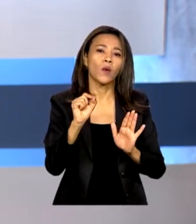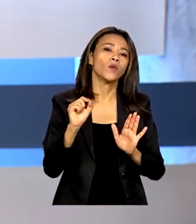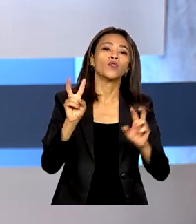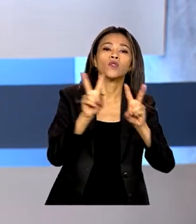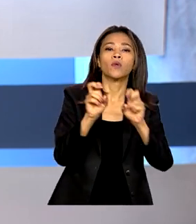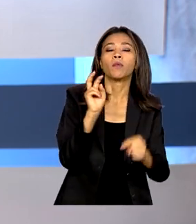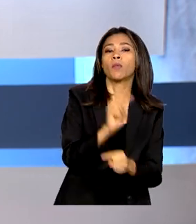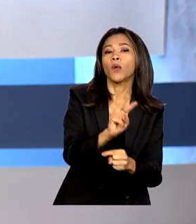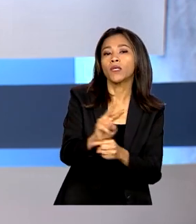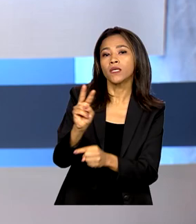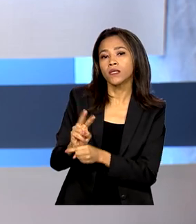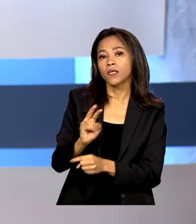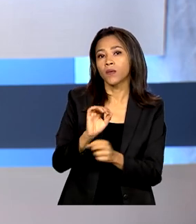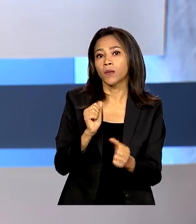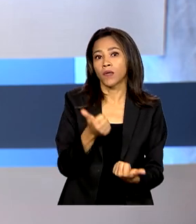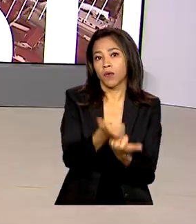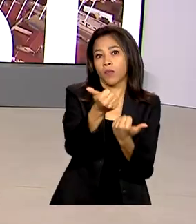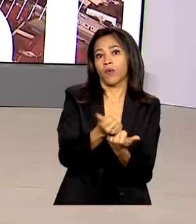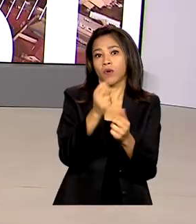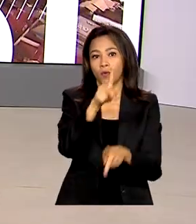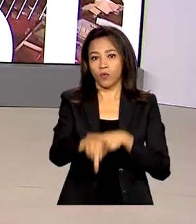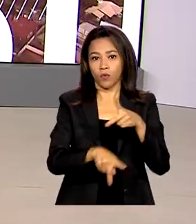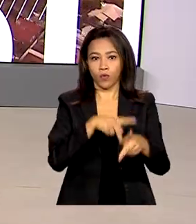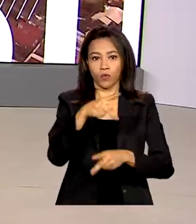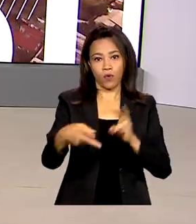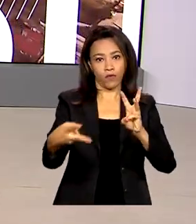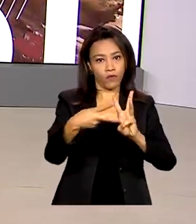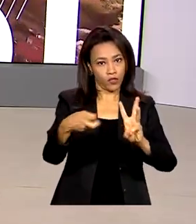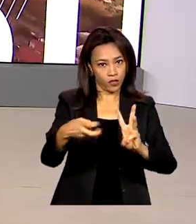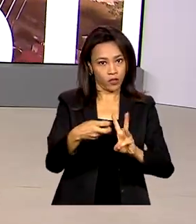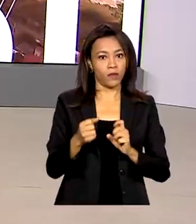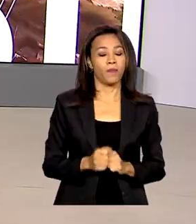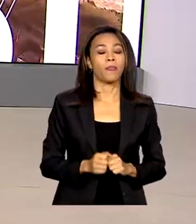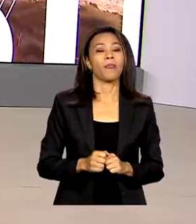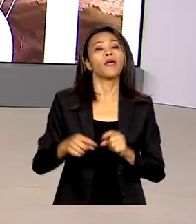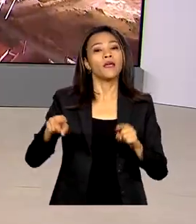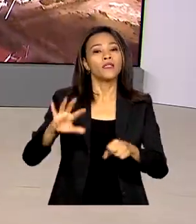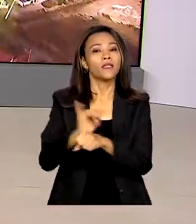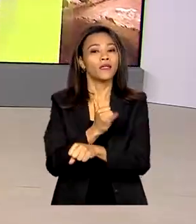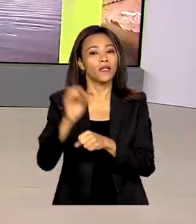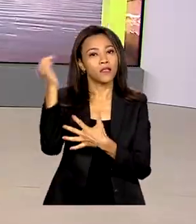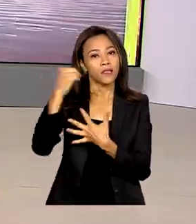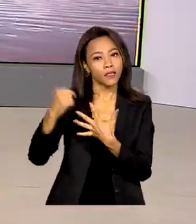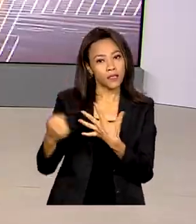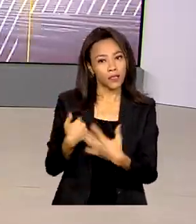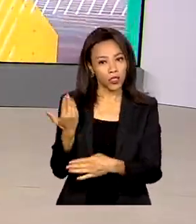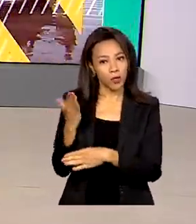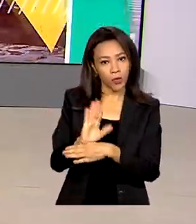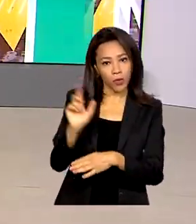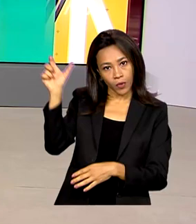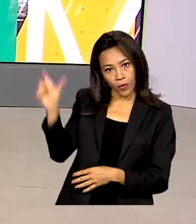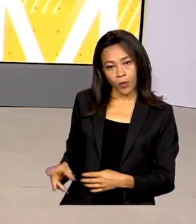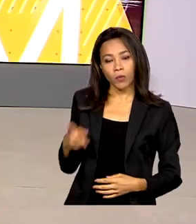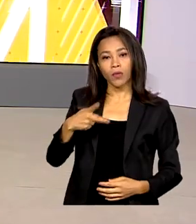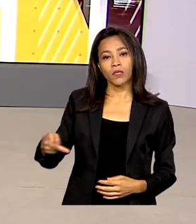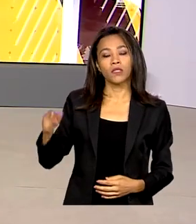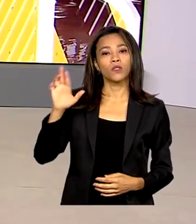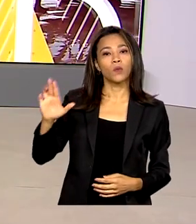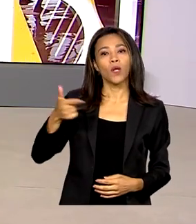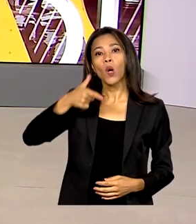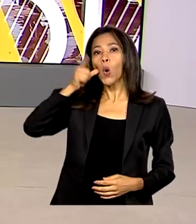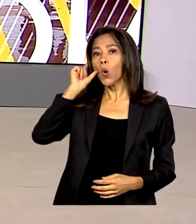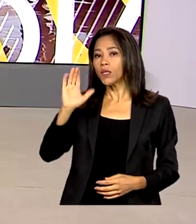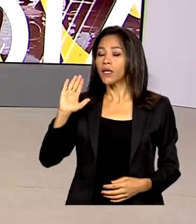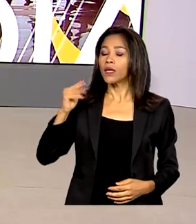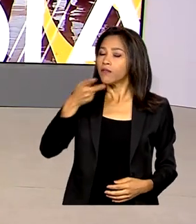auxílio aos povos indígenas. E como parte das ações de apoio do governo federal, o presidente Lula visitou ontem áreas afetadas